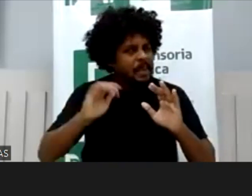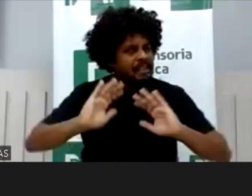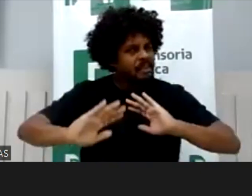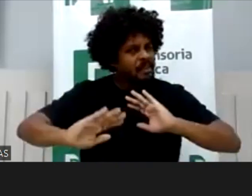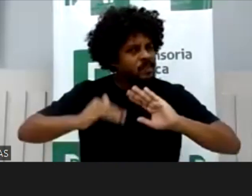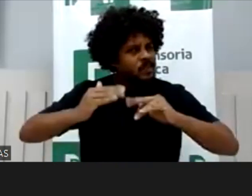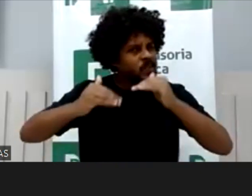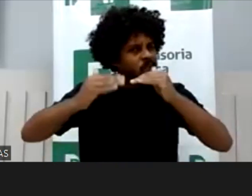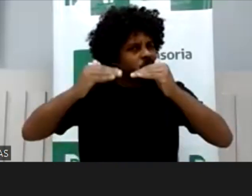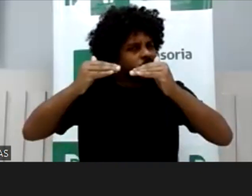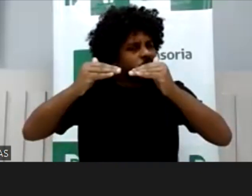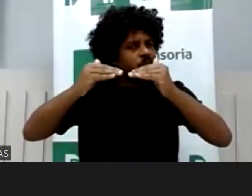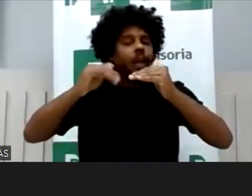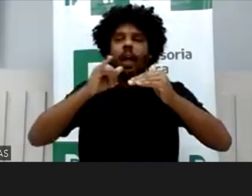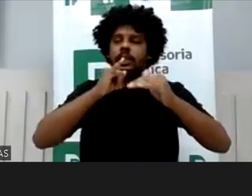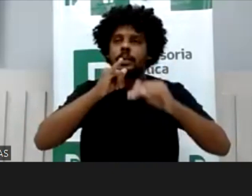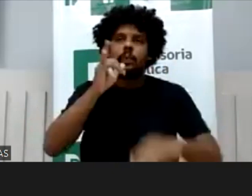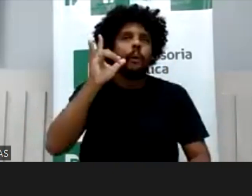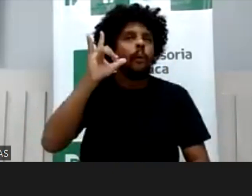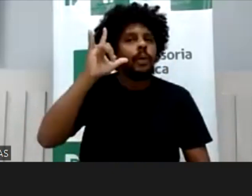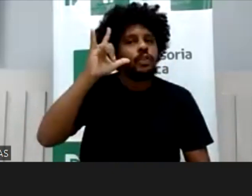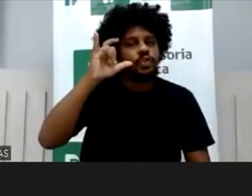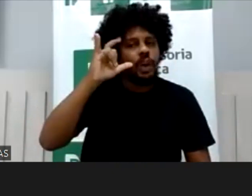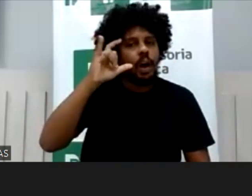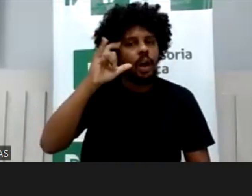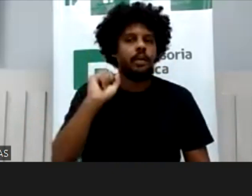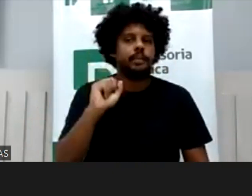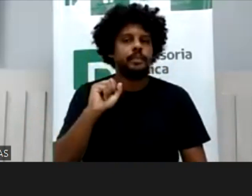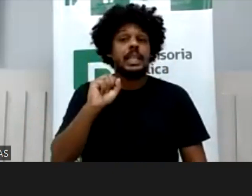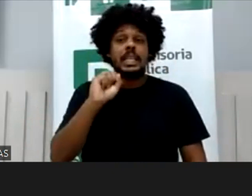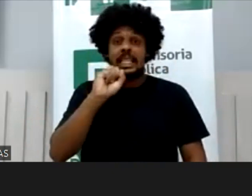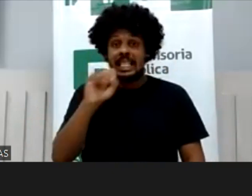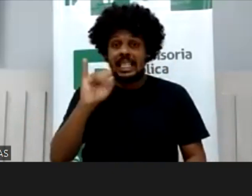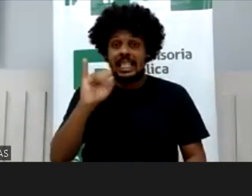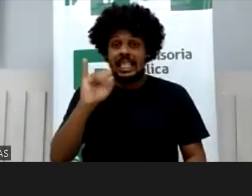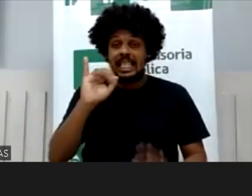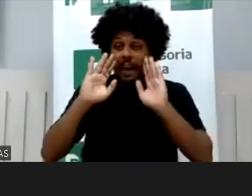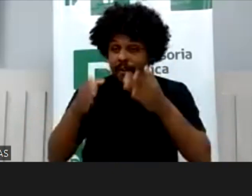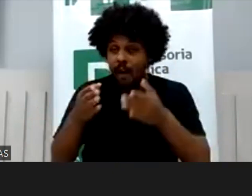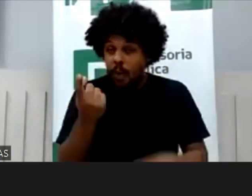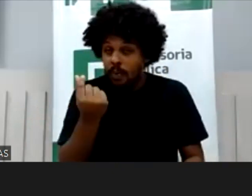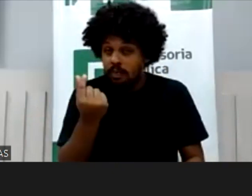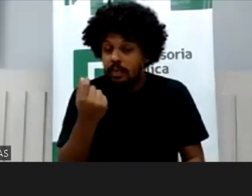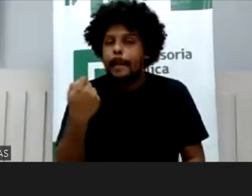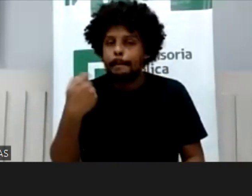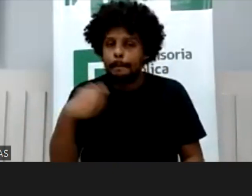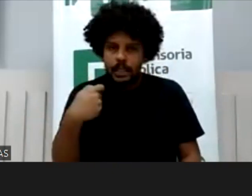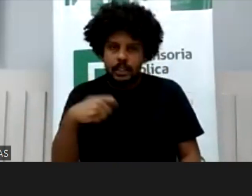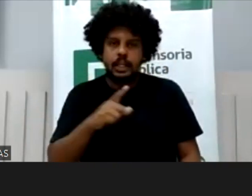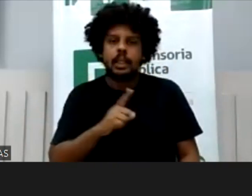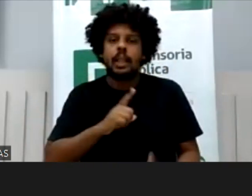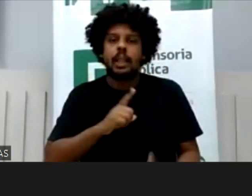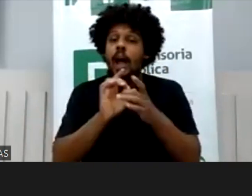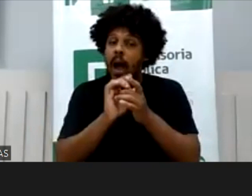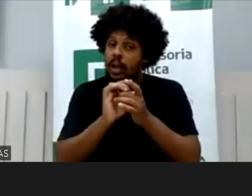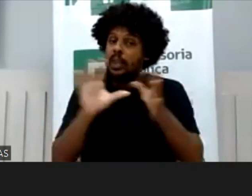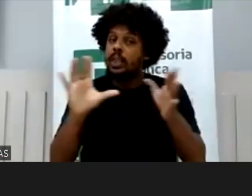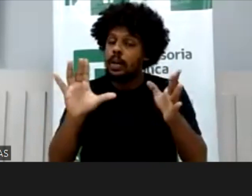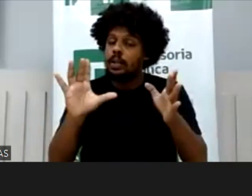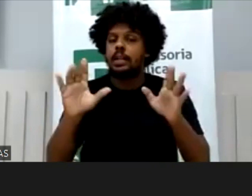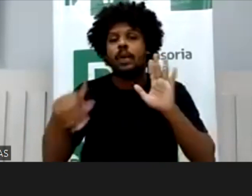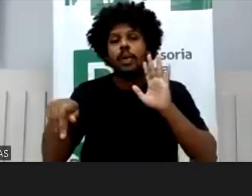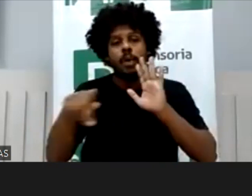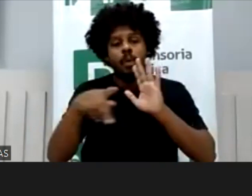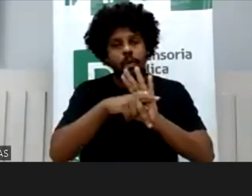mesmo no Instagram, né, para fins comerciais, tenha que ter uma autorização da vara da infância e juventude,